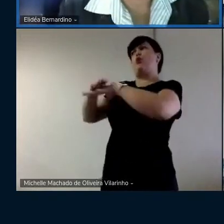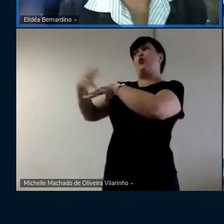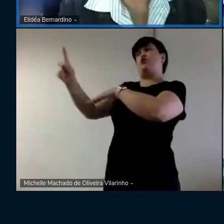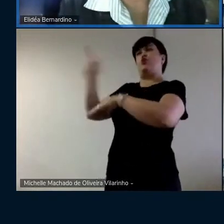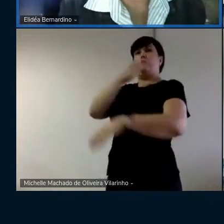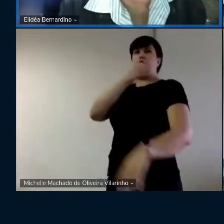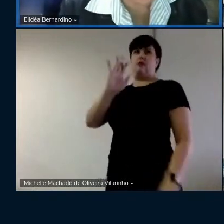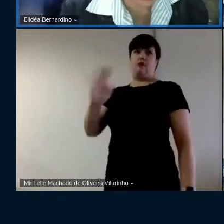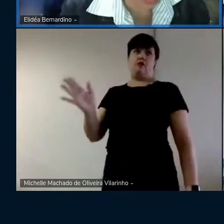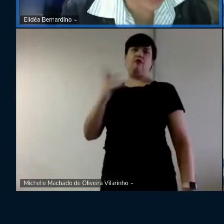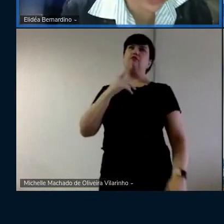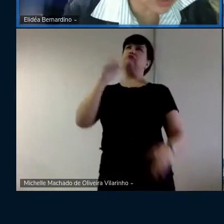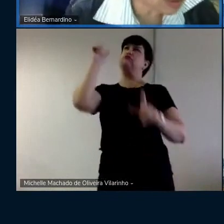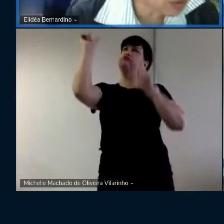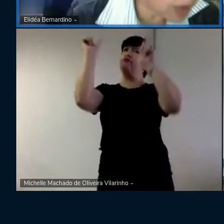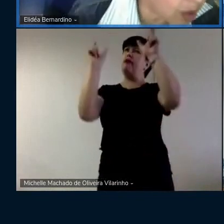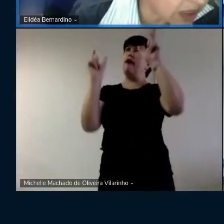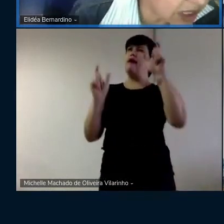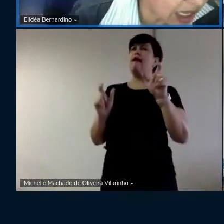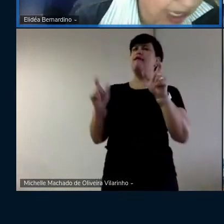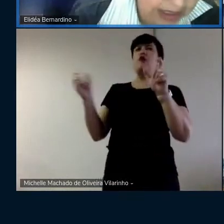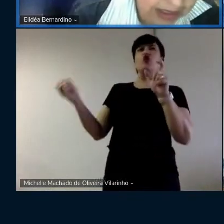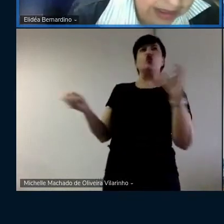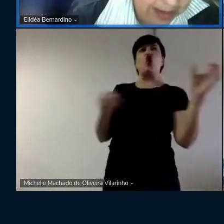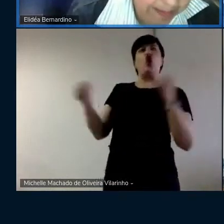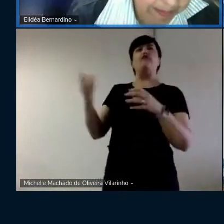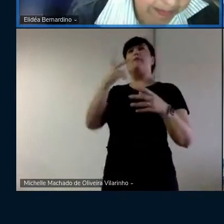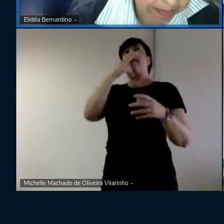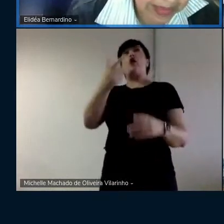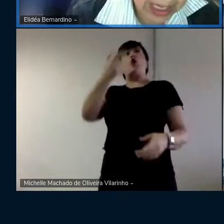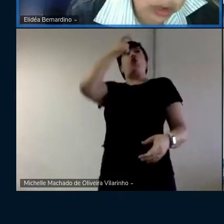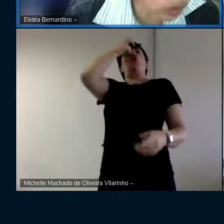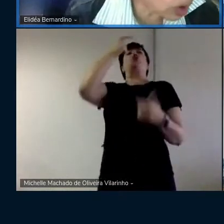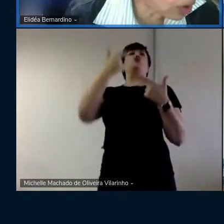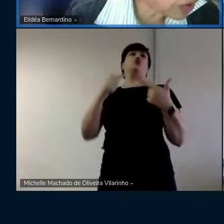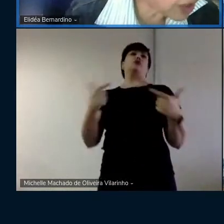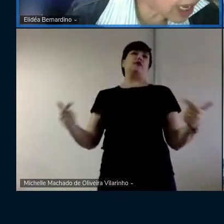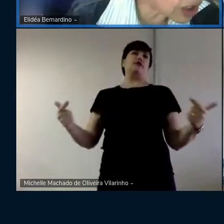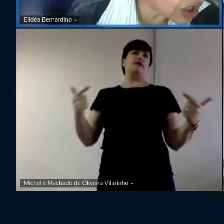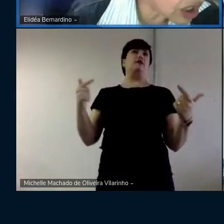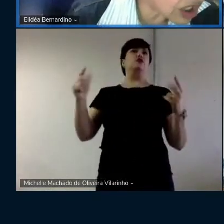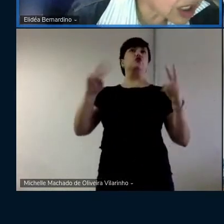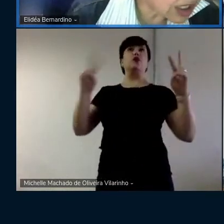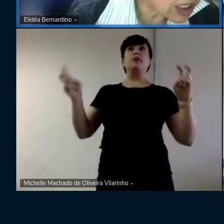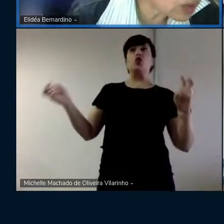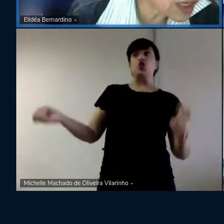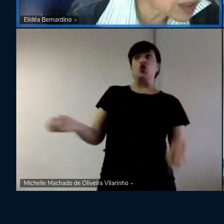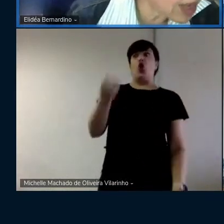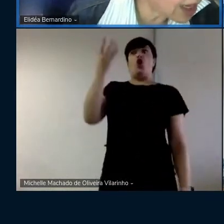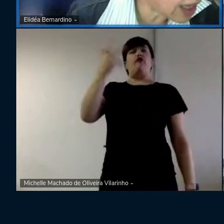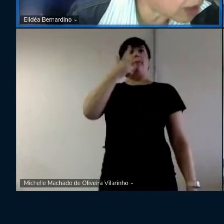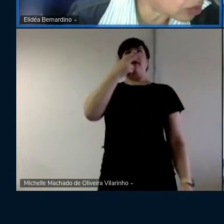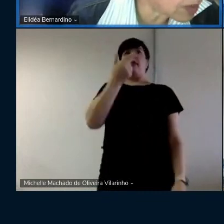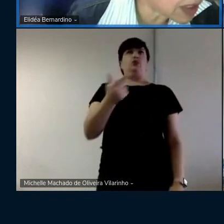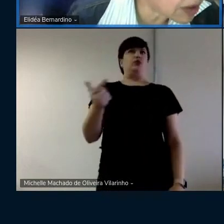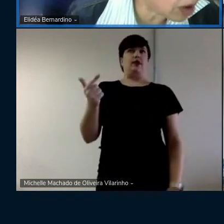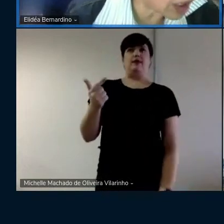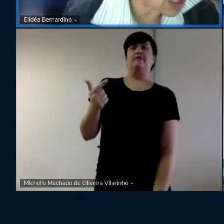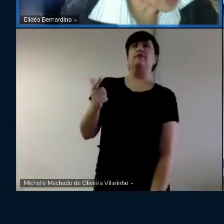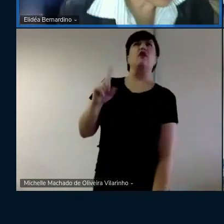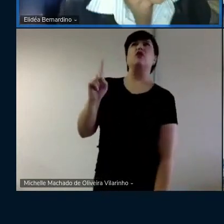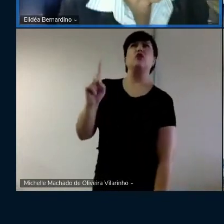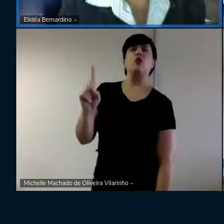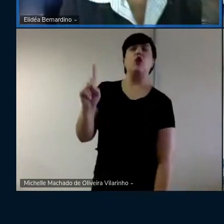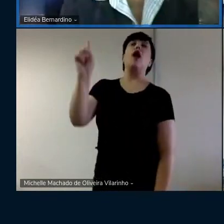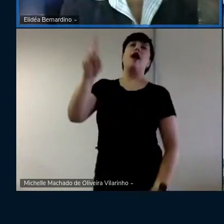produza as palavras construídas novas sem nenhuma consciência da sua novidade. Isso mesmo, a autora mesmo